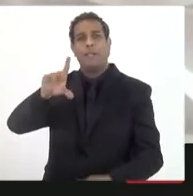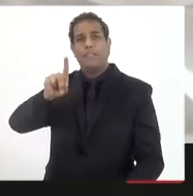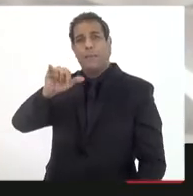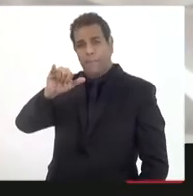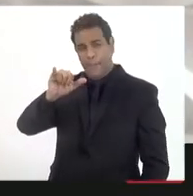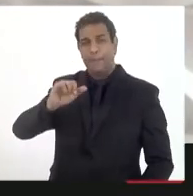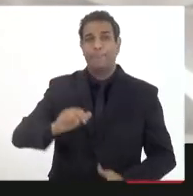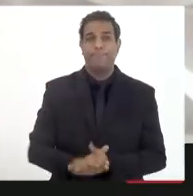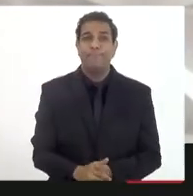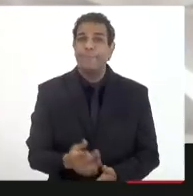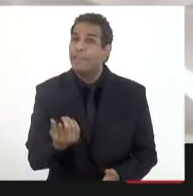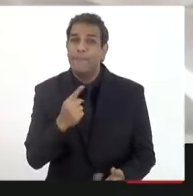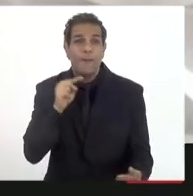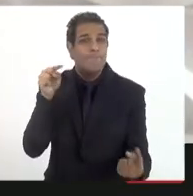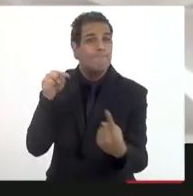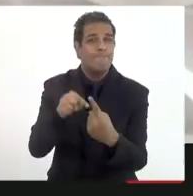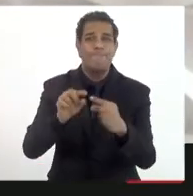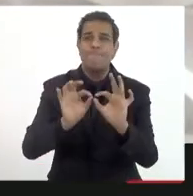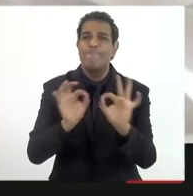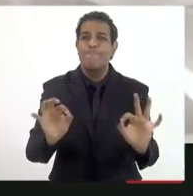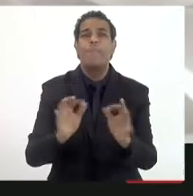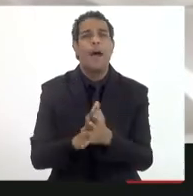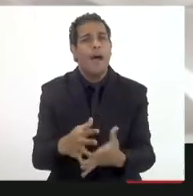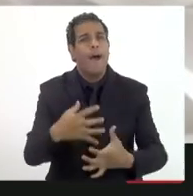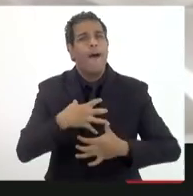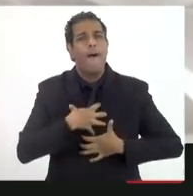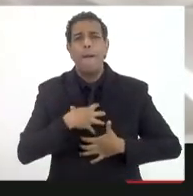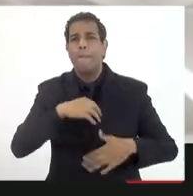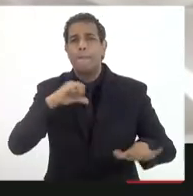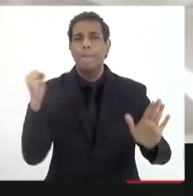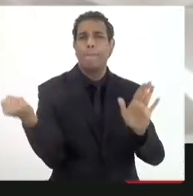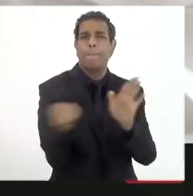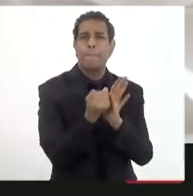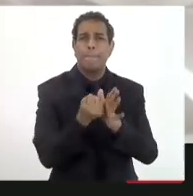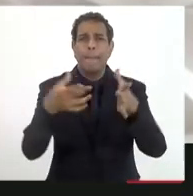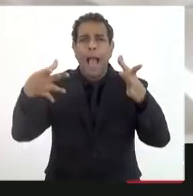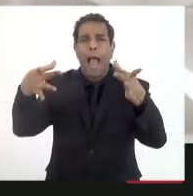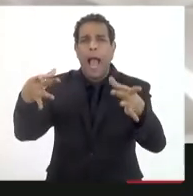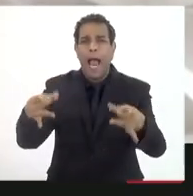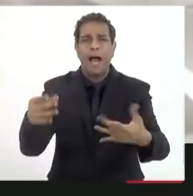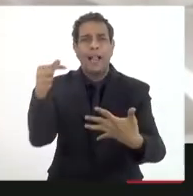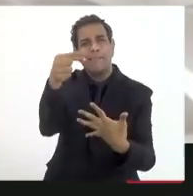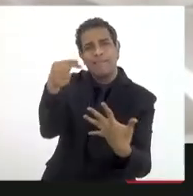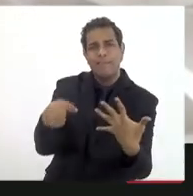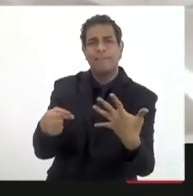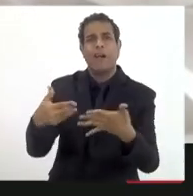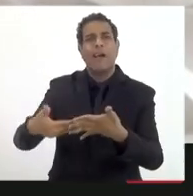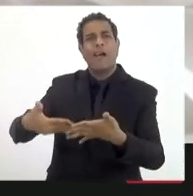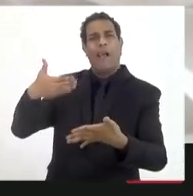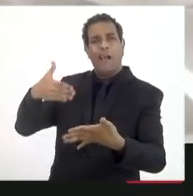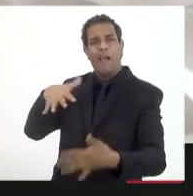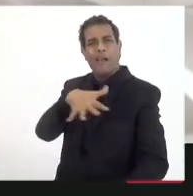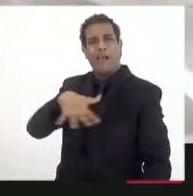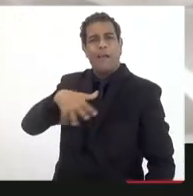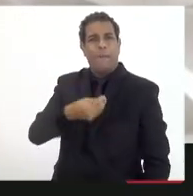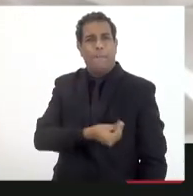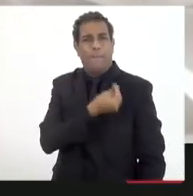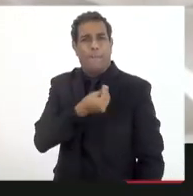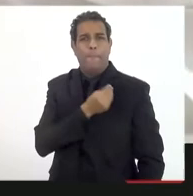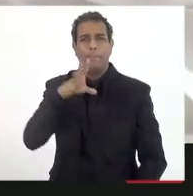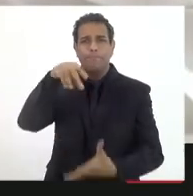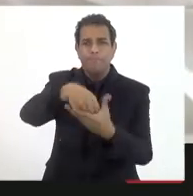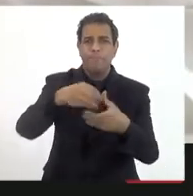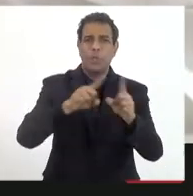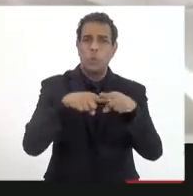Presidente, eu vou ser muito objetiva porque me sinto muito contemplada com as análises que foram feitas anteriormente à minha participação.